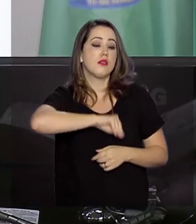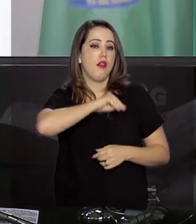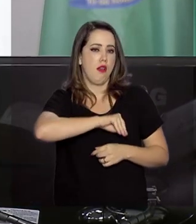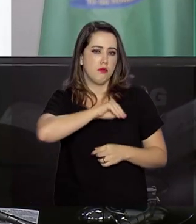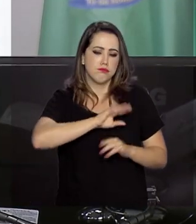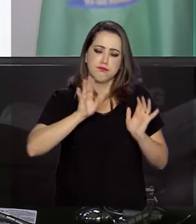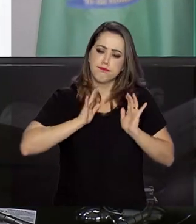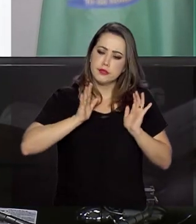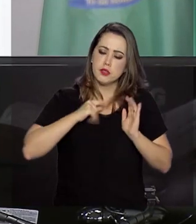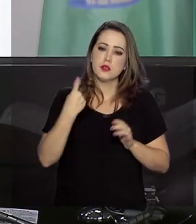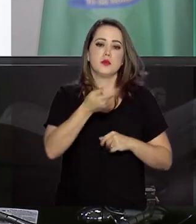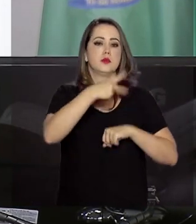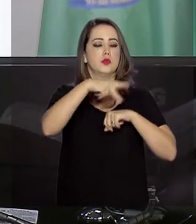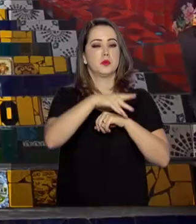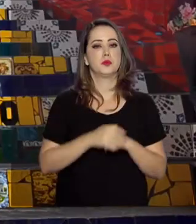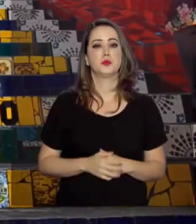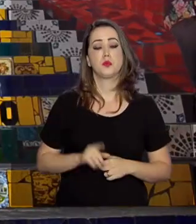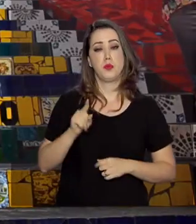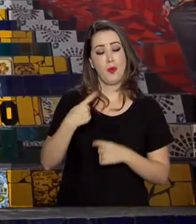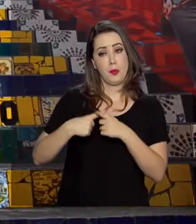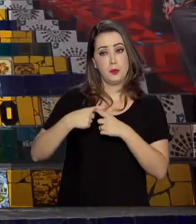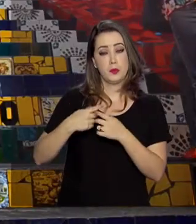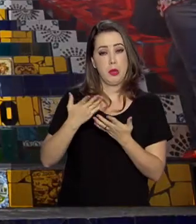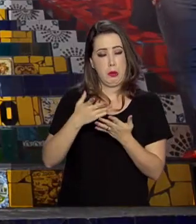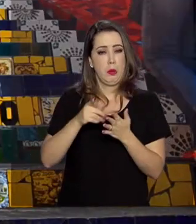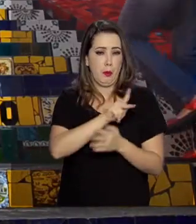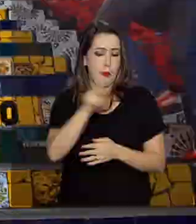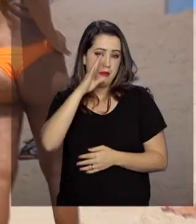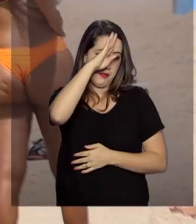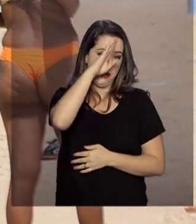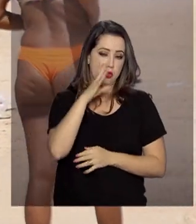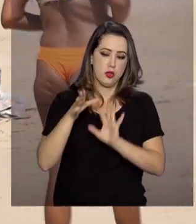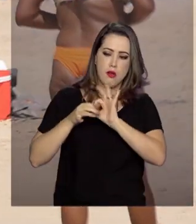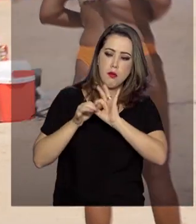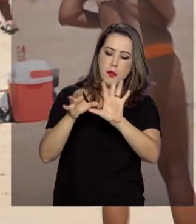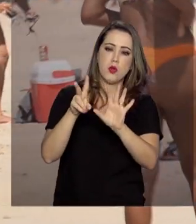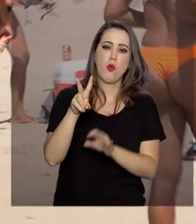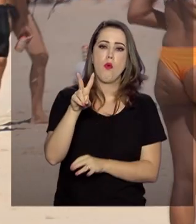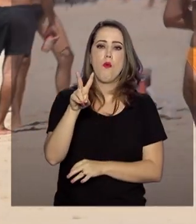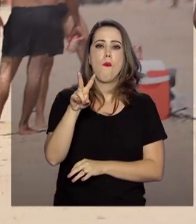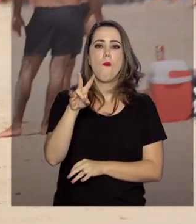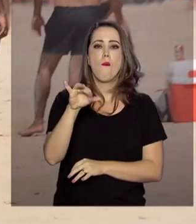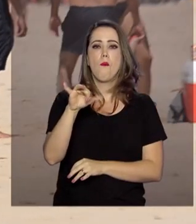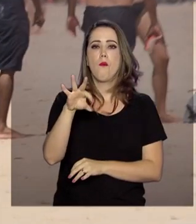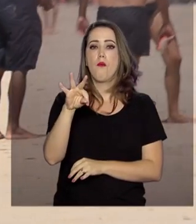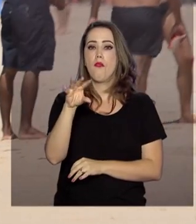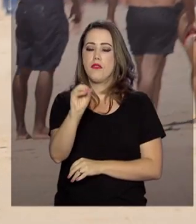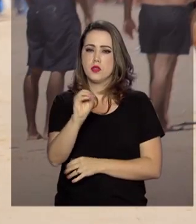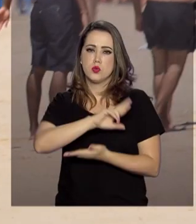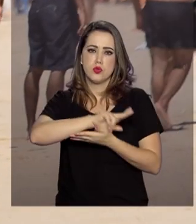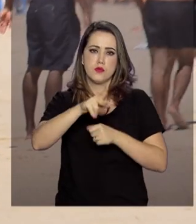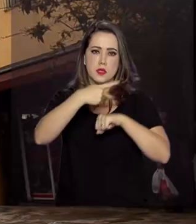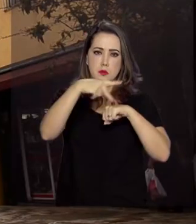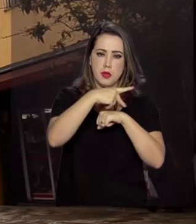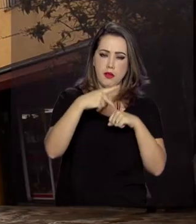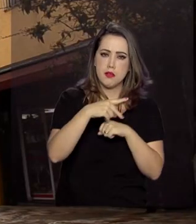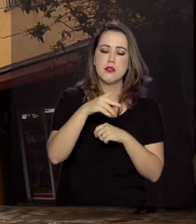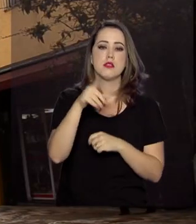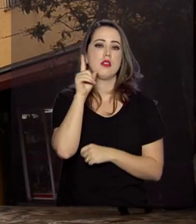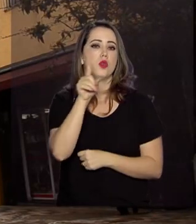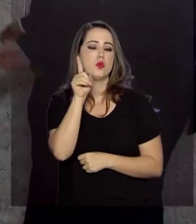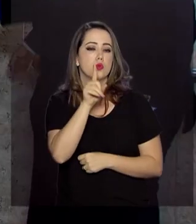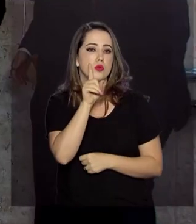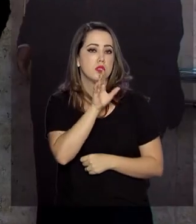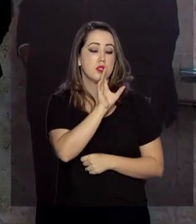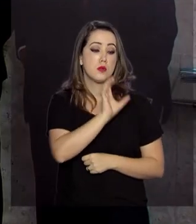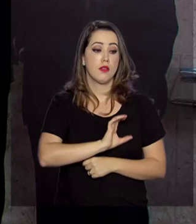Recentemente, o presidente Jair Bolsonaro dispensou o visto para entrar no Brasil de turistas dos Estados Unidos, Canadá, Austrália e Japão.